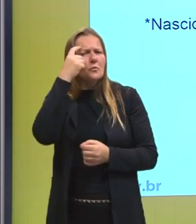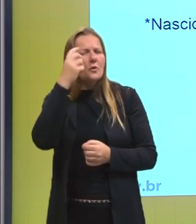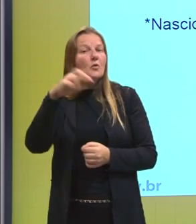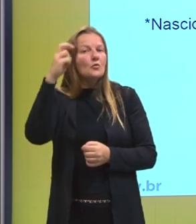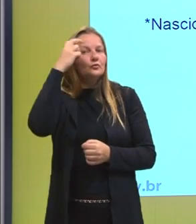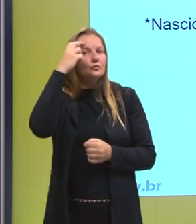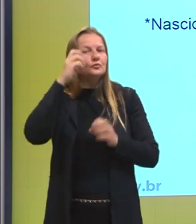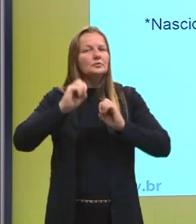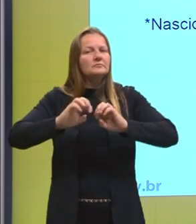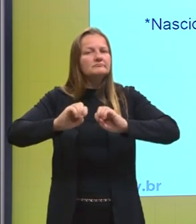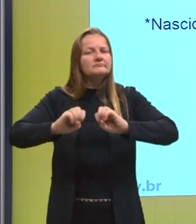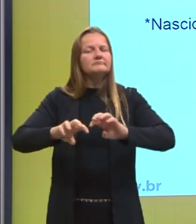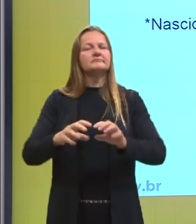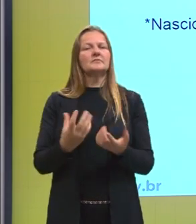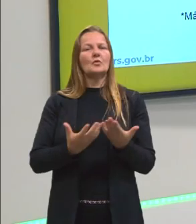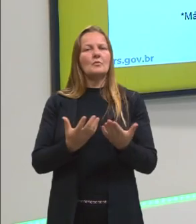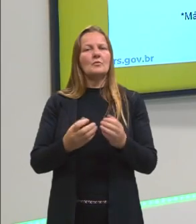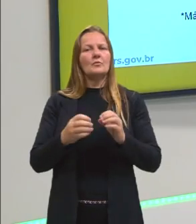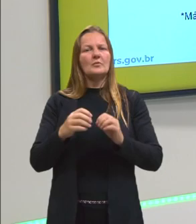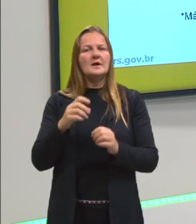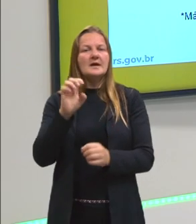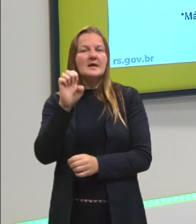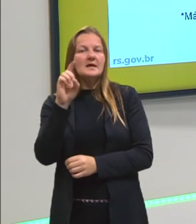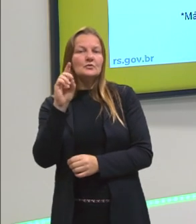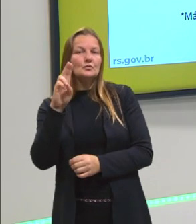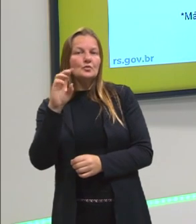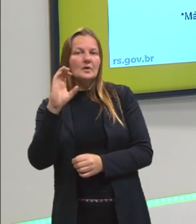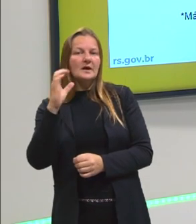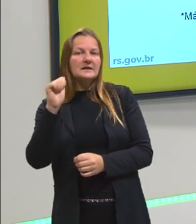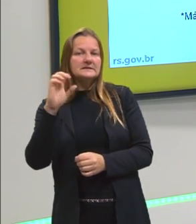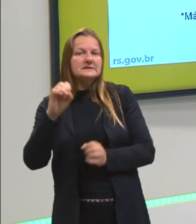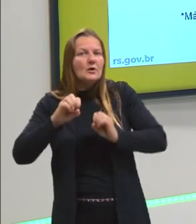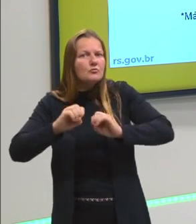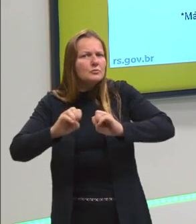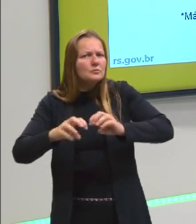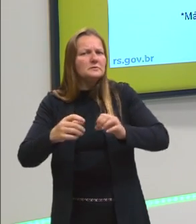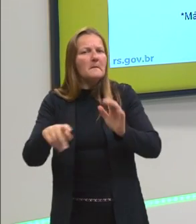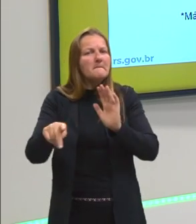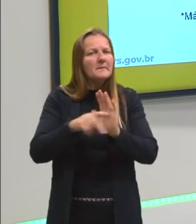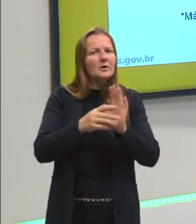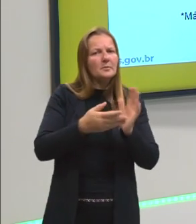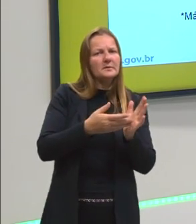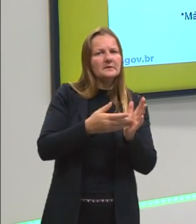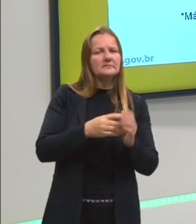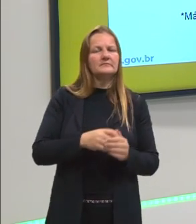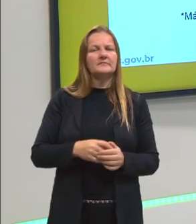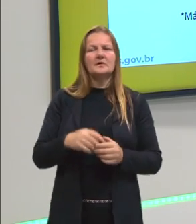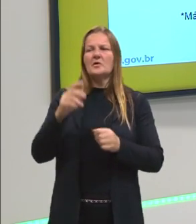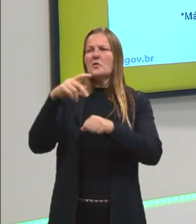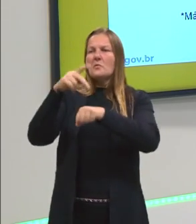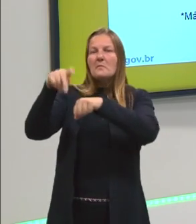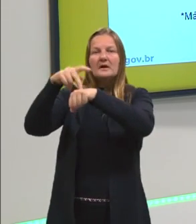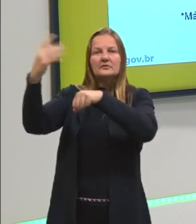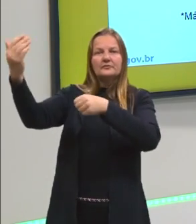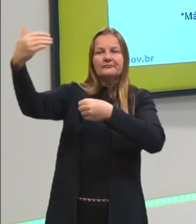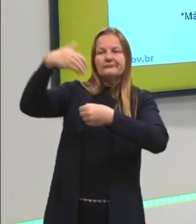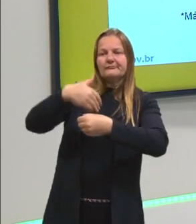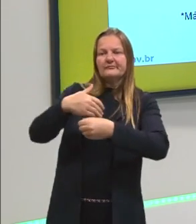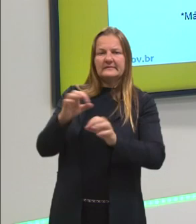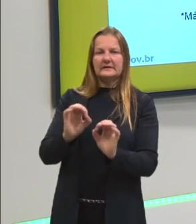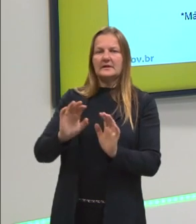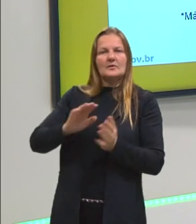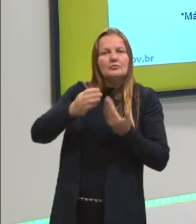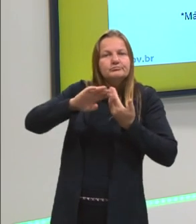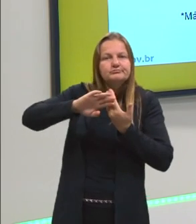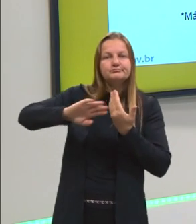eram educados para discutir, eram educados para participar da pólis. E o estrangeiro caía de paraquedas ali, não sabia o que estava acontecendo. Então, eles não